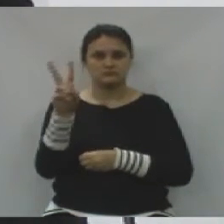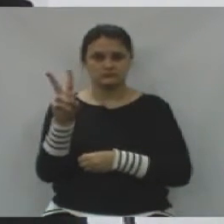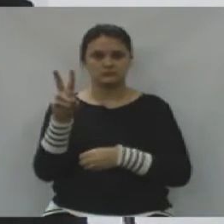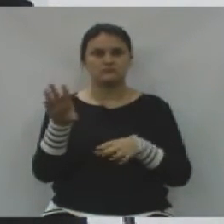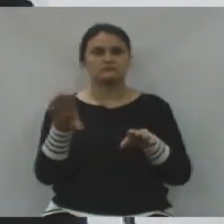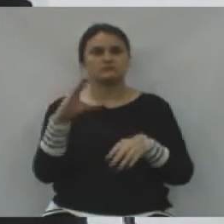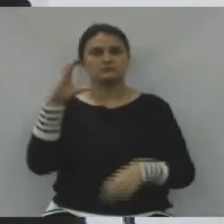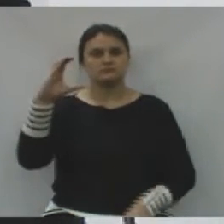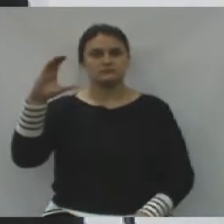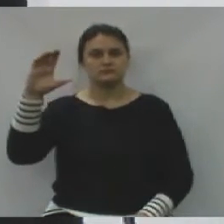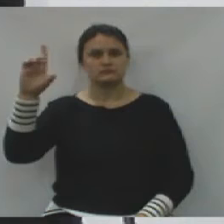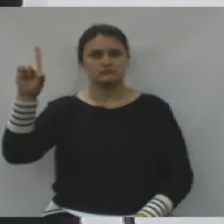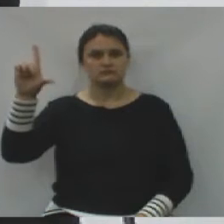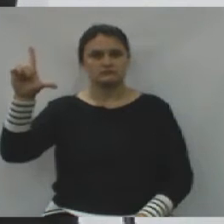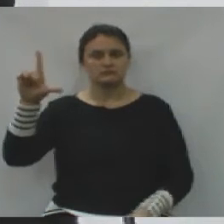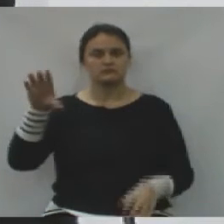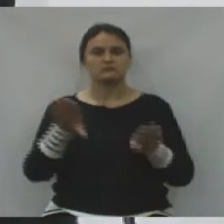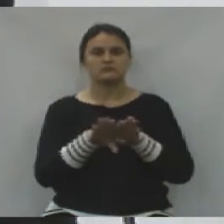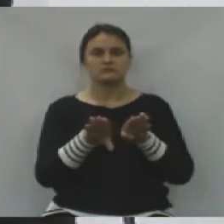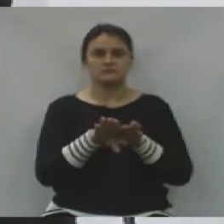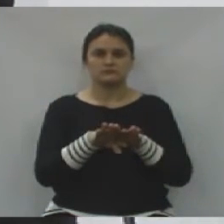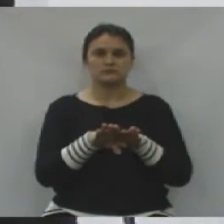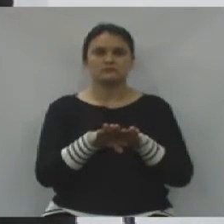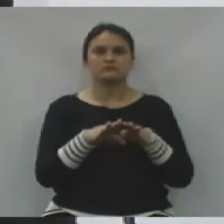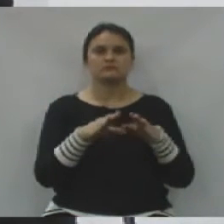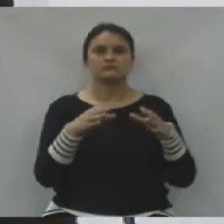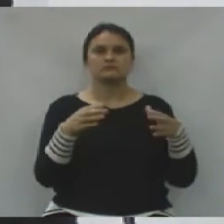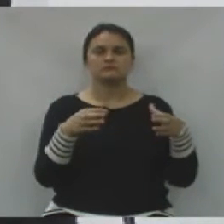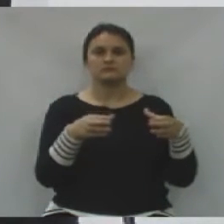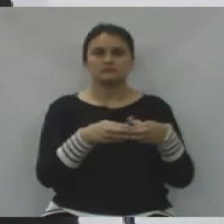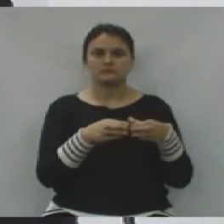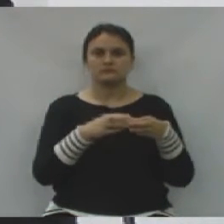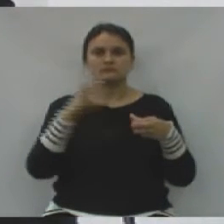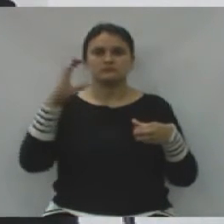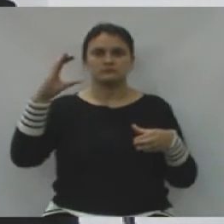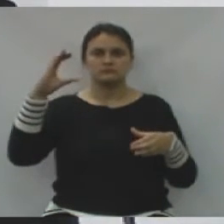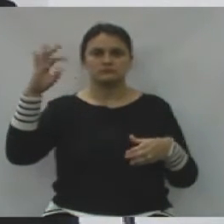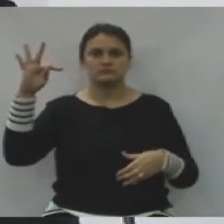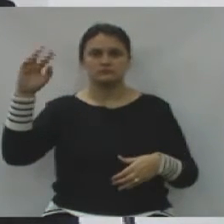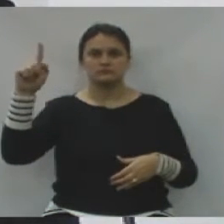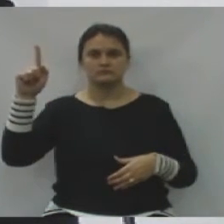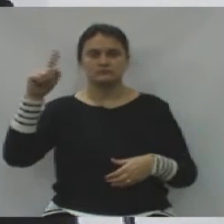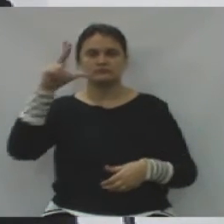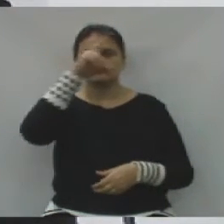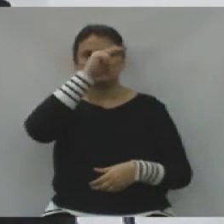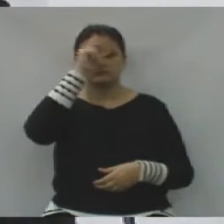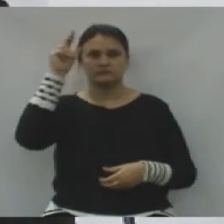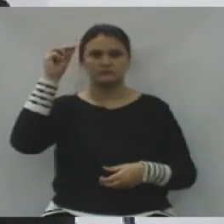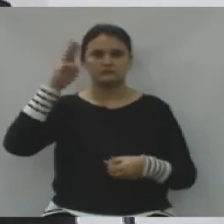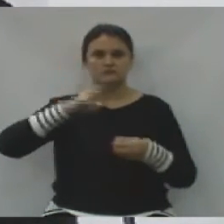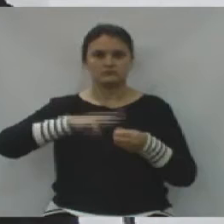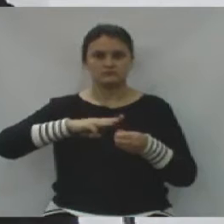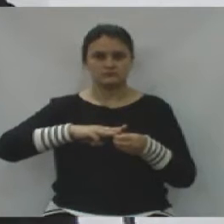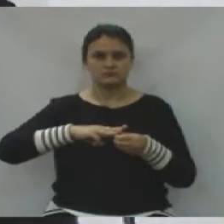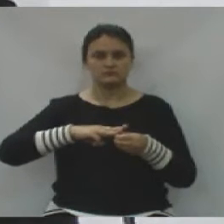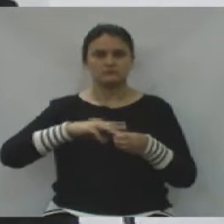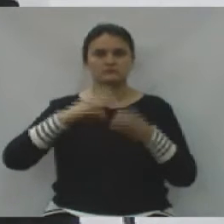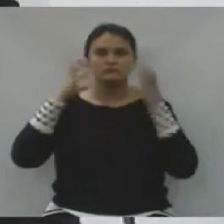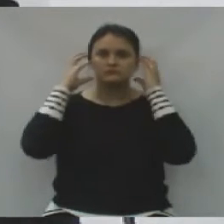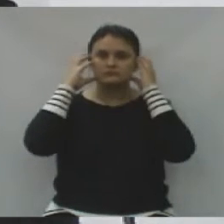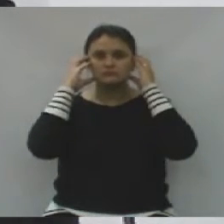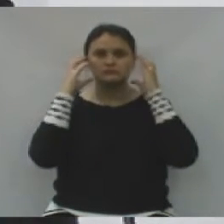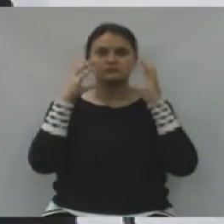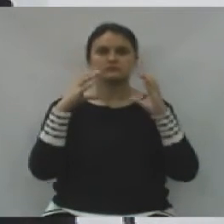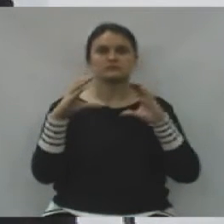CDL, pelas entidades, pelo CTG, pela Prefeitura Municipal, pelas emissoras de